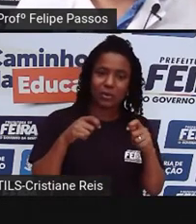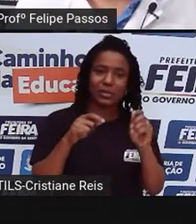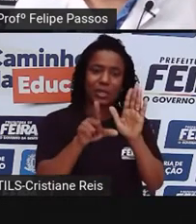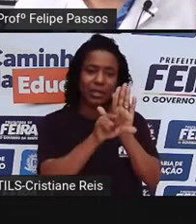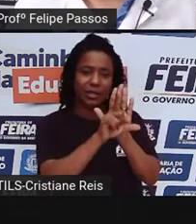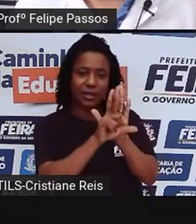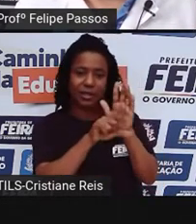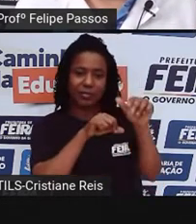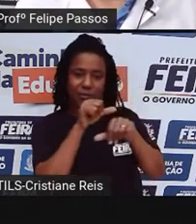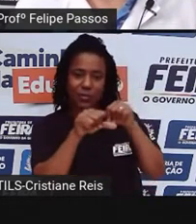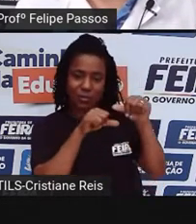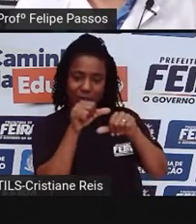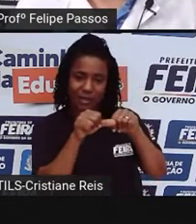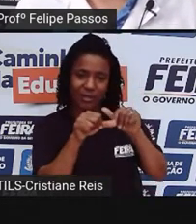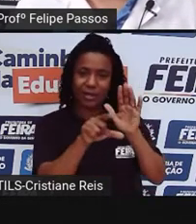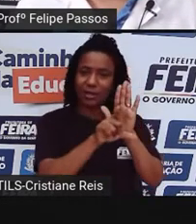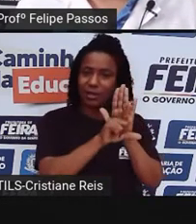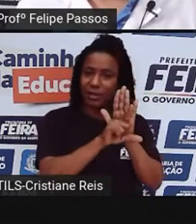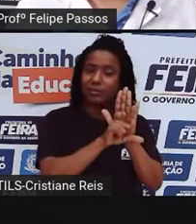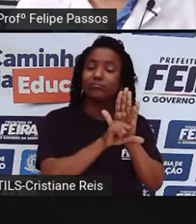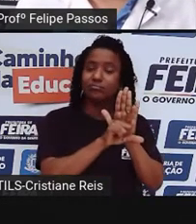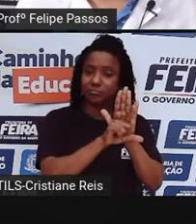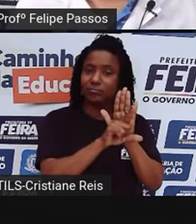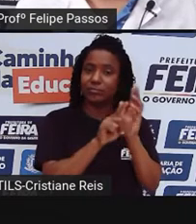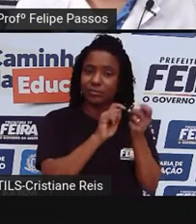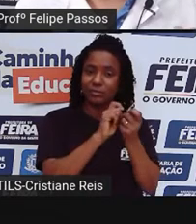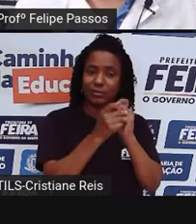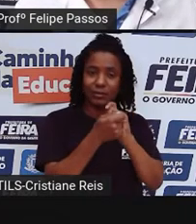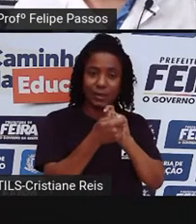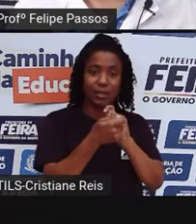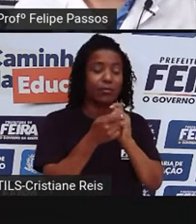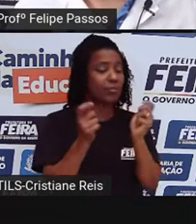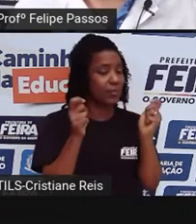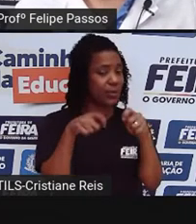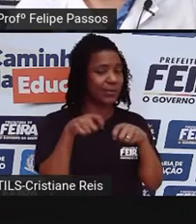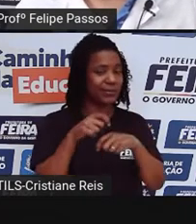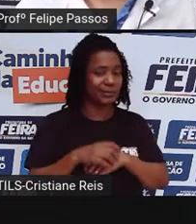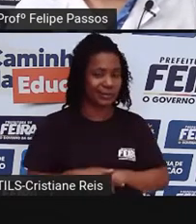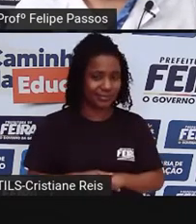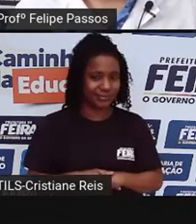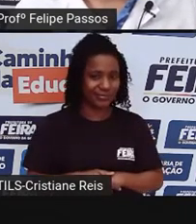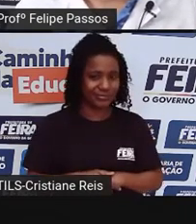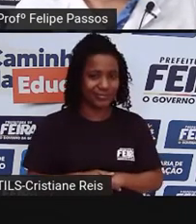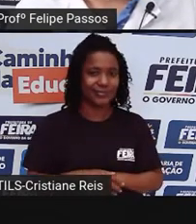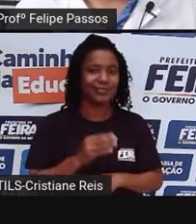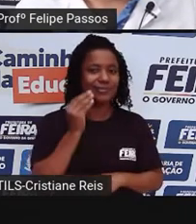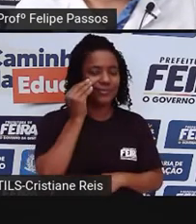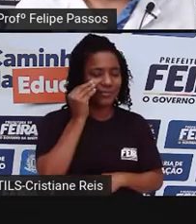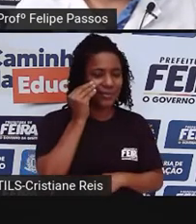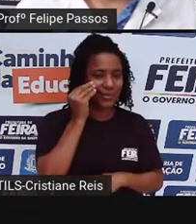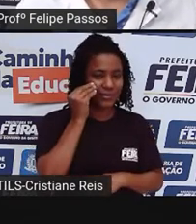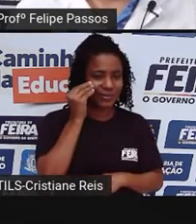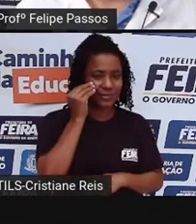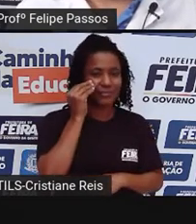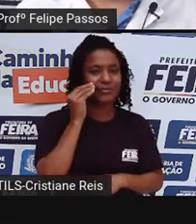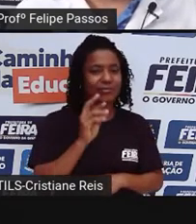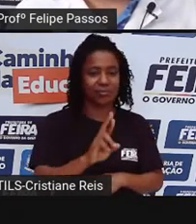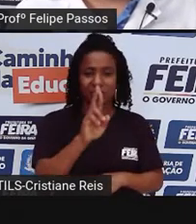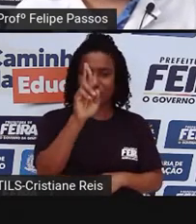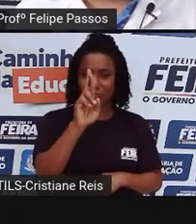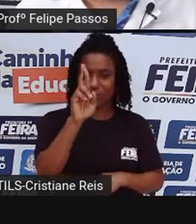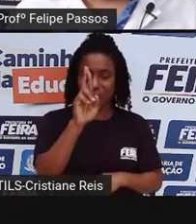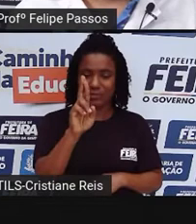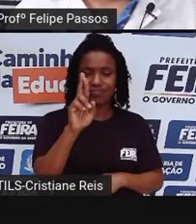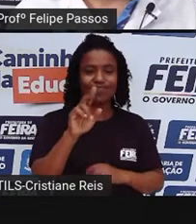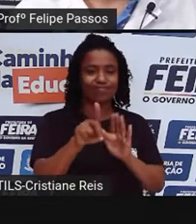atualizar uma lei. Então o CONTRAN, ele é o órgão máximo legislativo do trânsito no Brasil. Depois